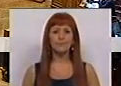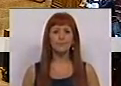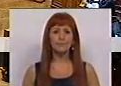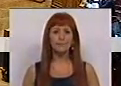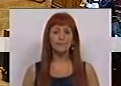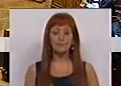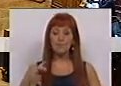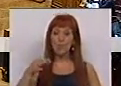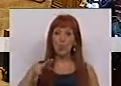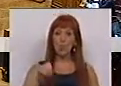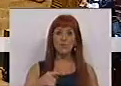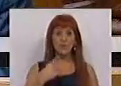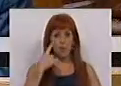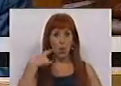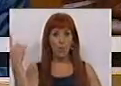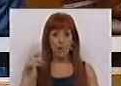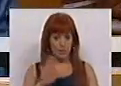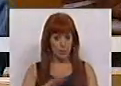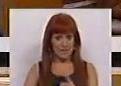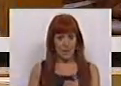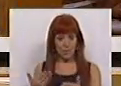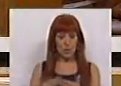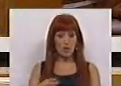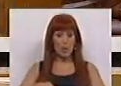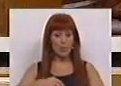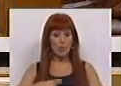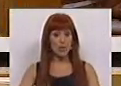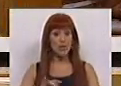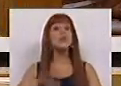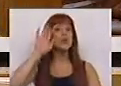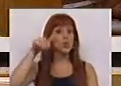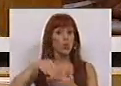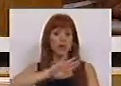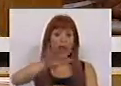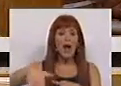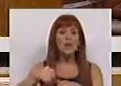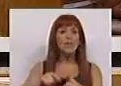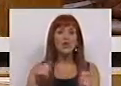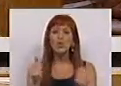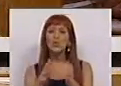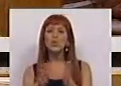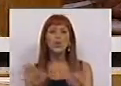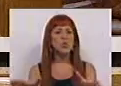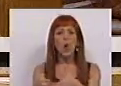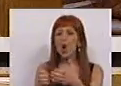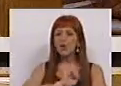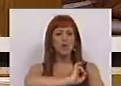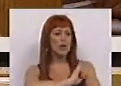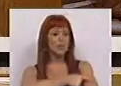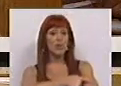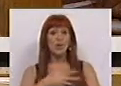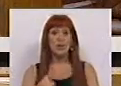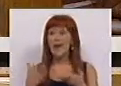O PS demonstra com esta proposta estar preocupado com soluções que envolvam todos os órgãos de soberania